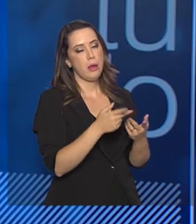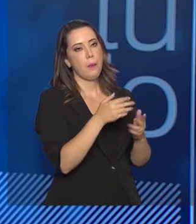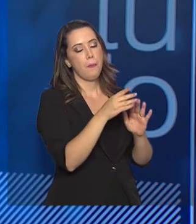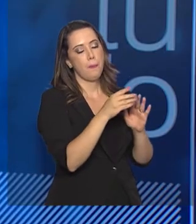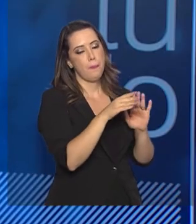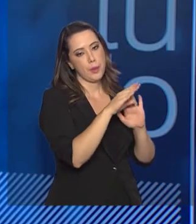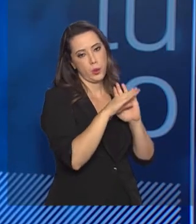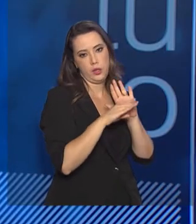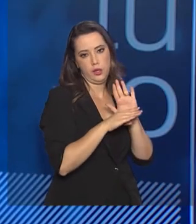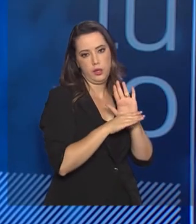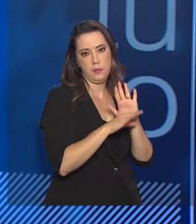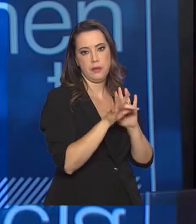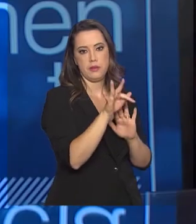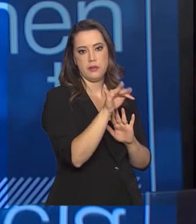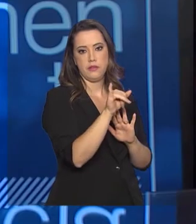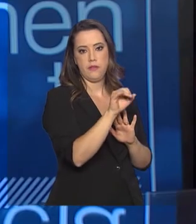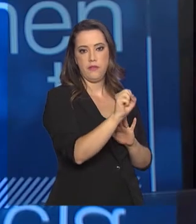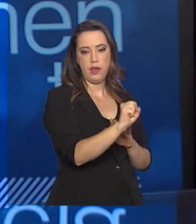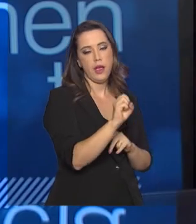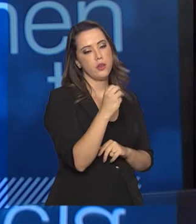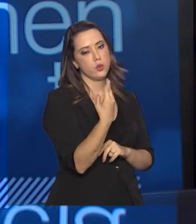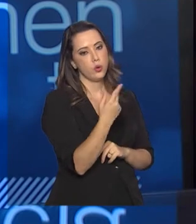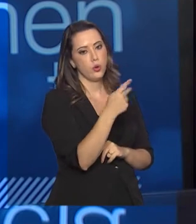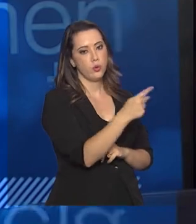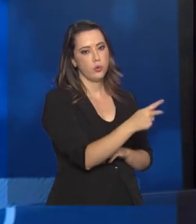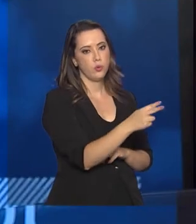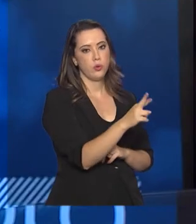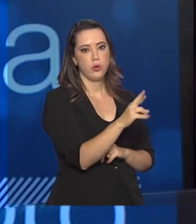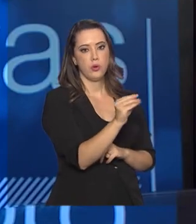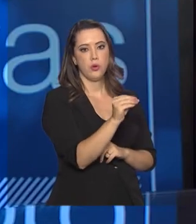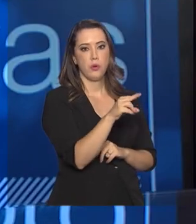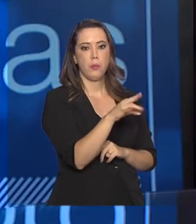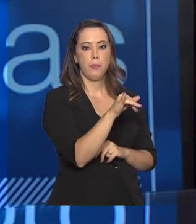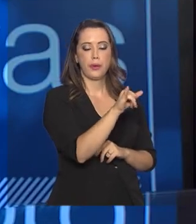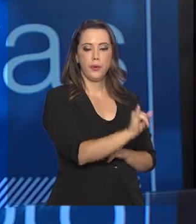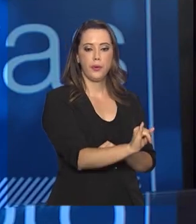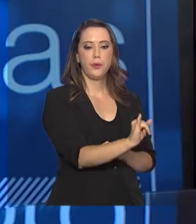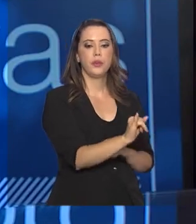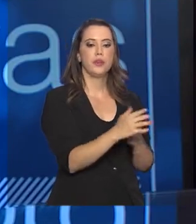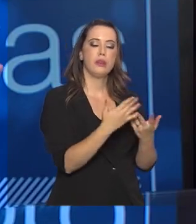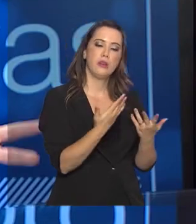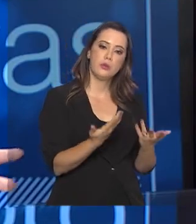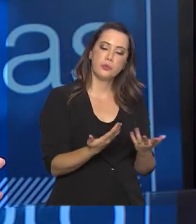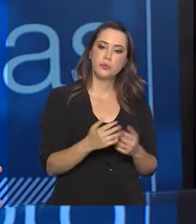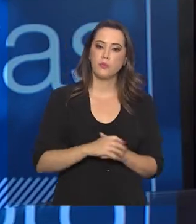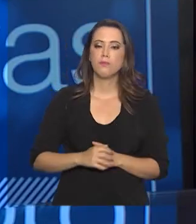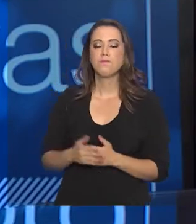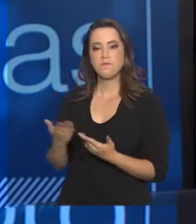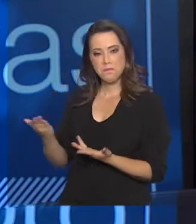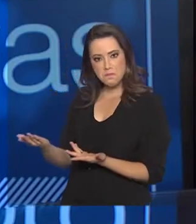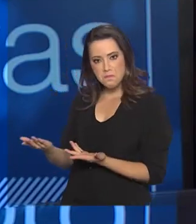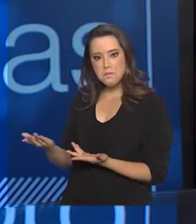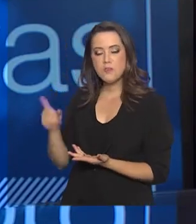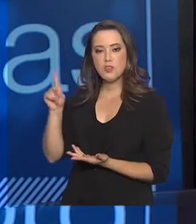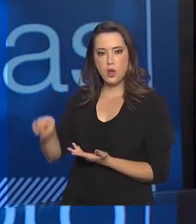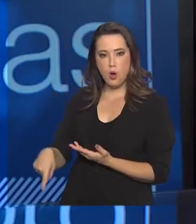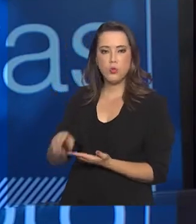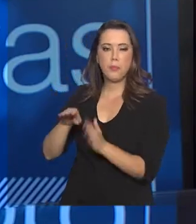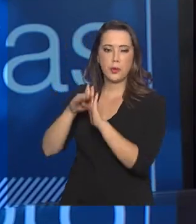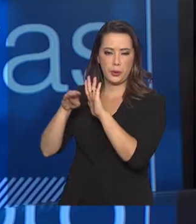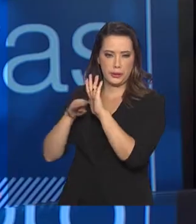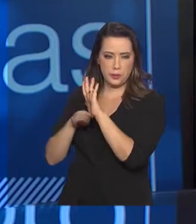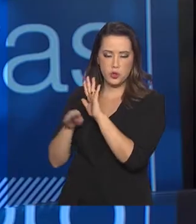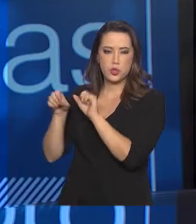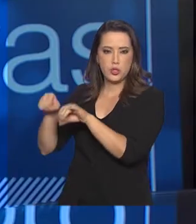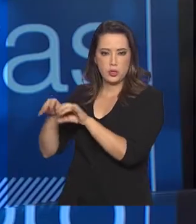ProUni ou o FIES. É, como você colocou aqui, temos o ProUni, temos os FIES, ou seja, são os programas educacionais